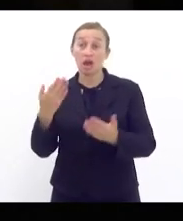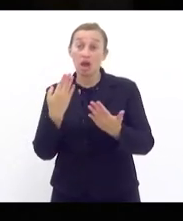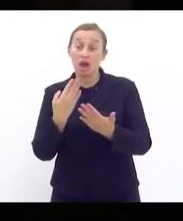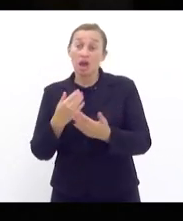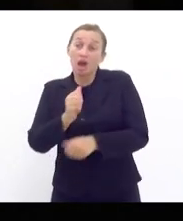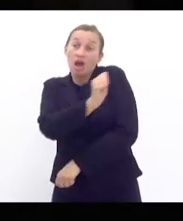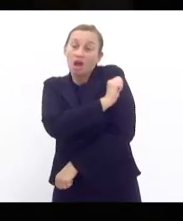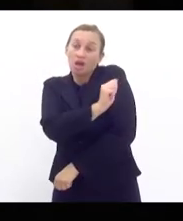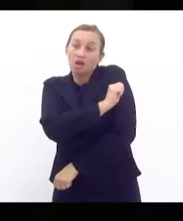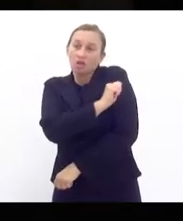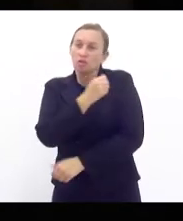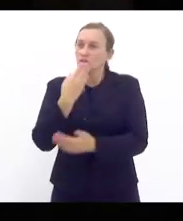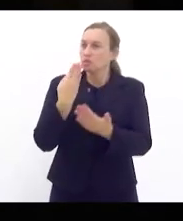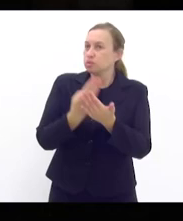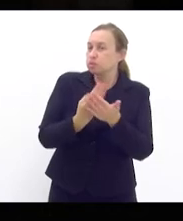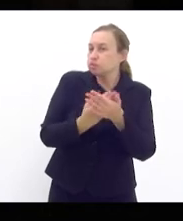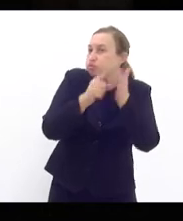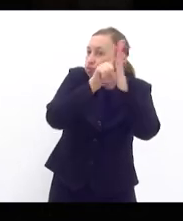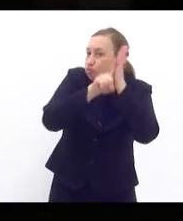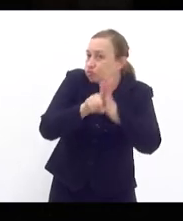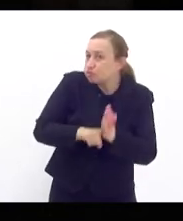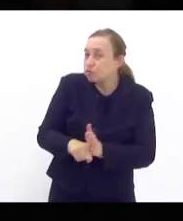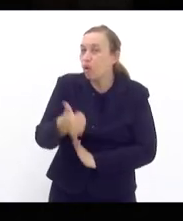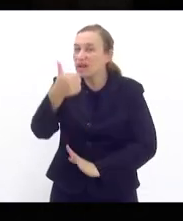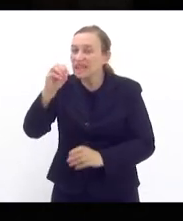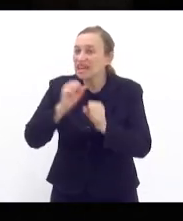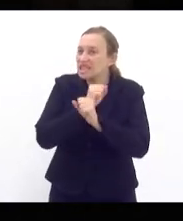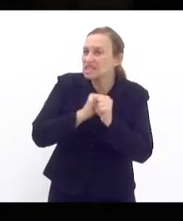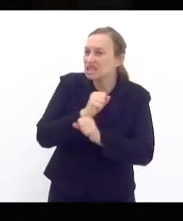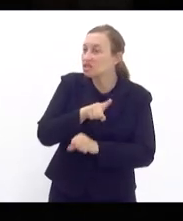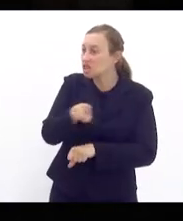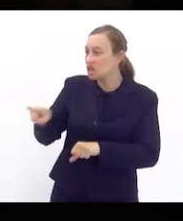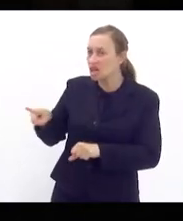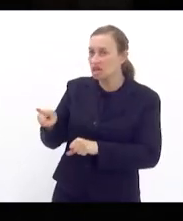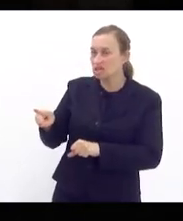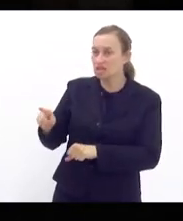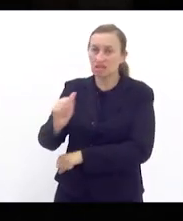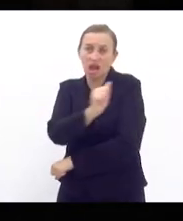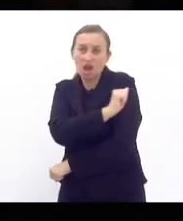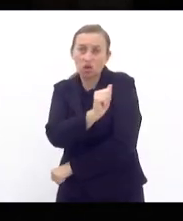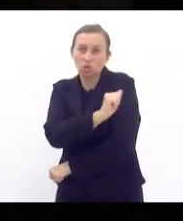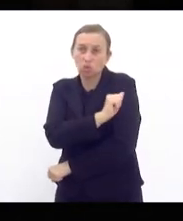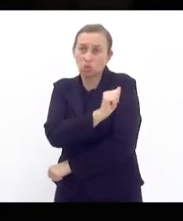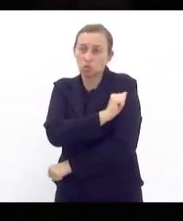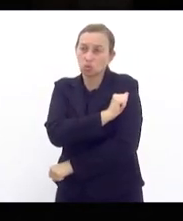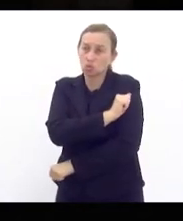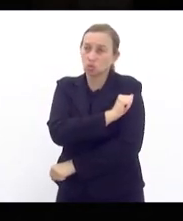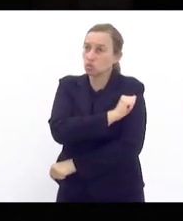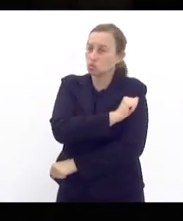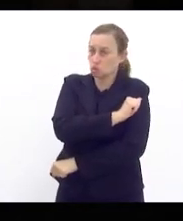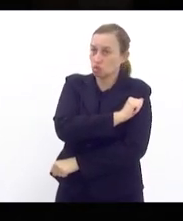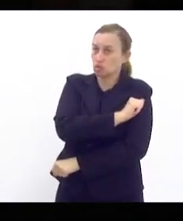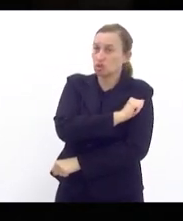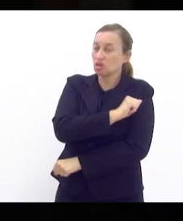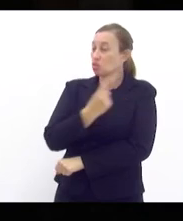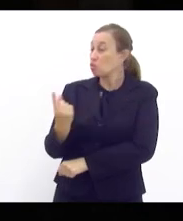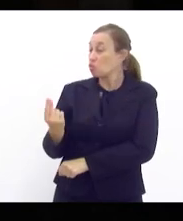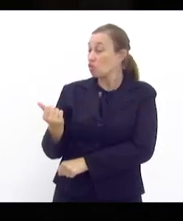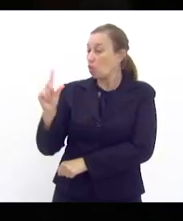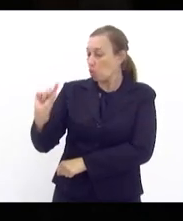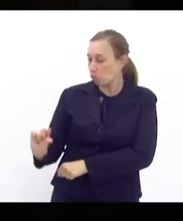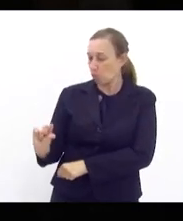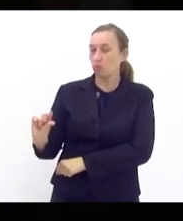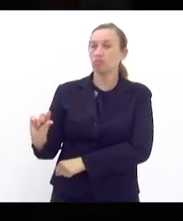fazia 10 anos que esses estudantes e pesquisadores estavam com os valores desatualizados de suas